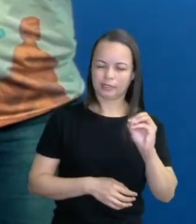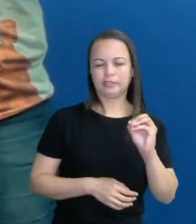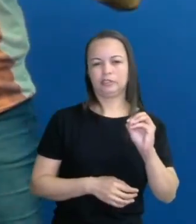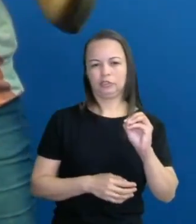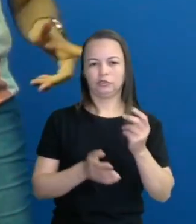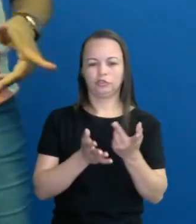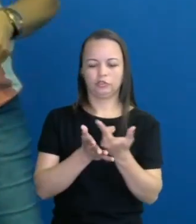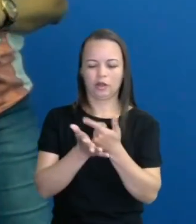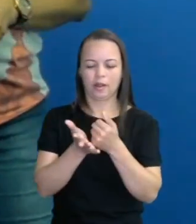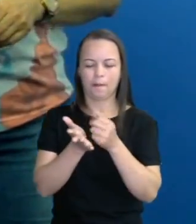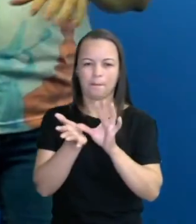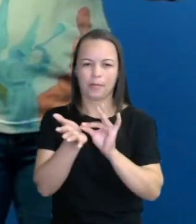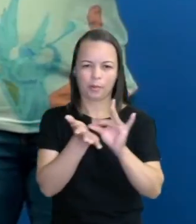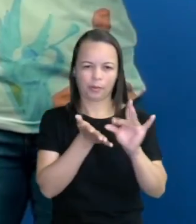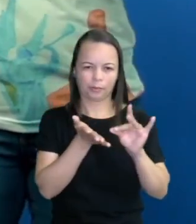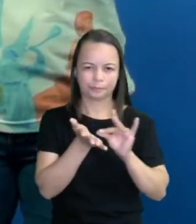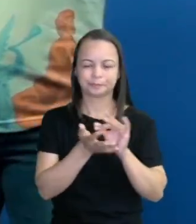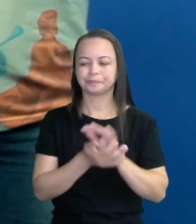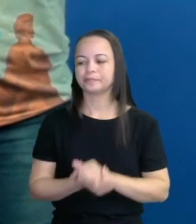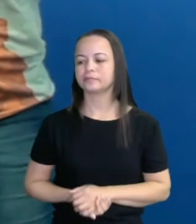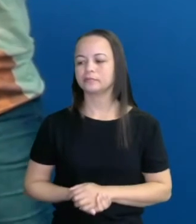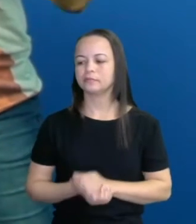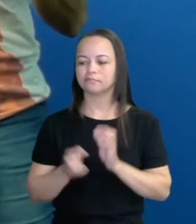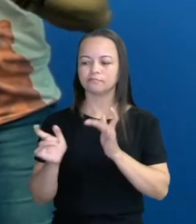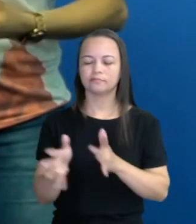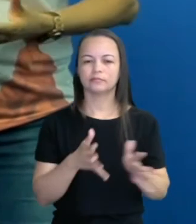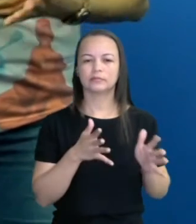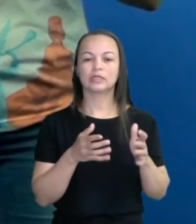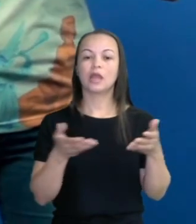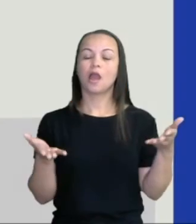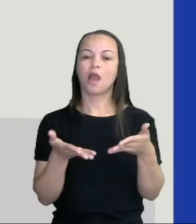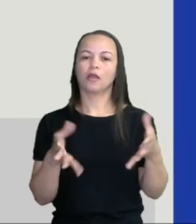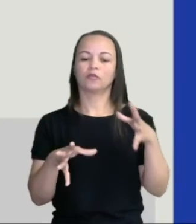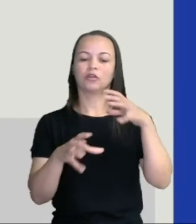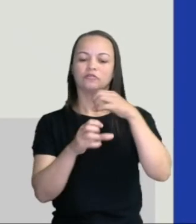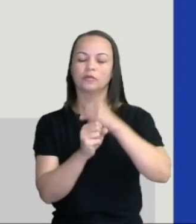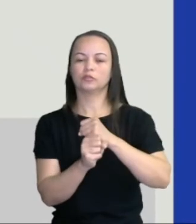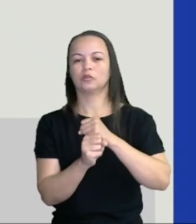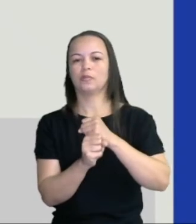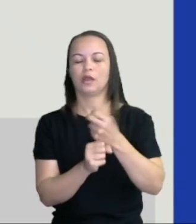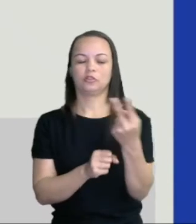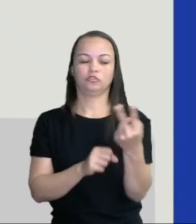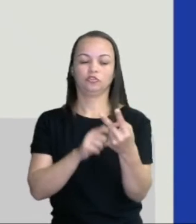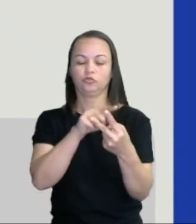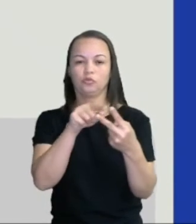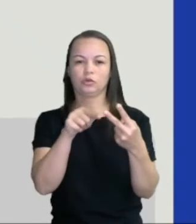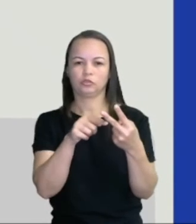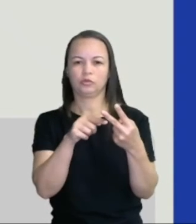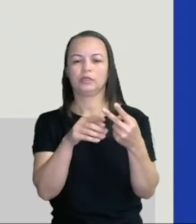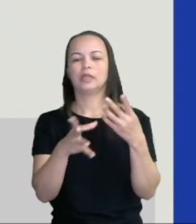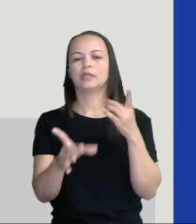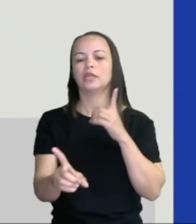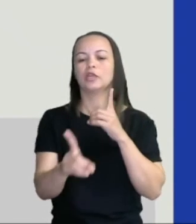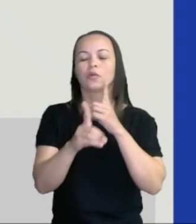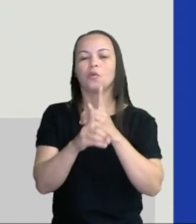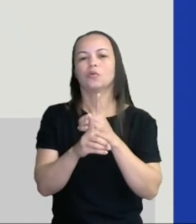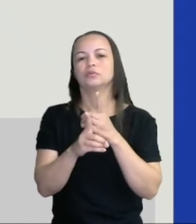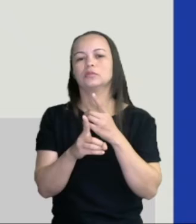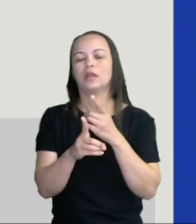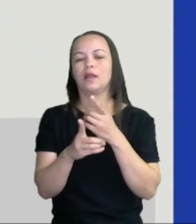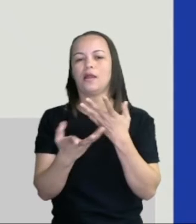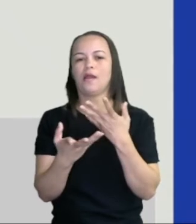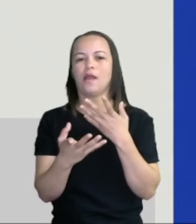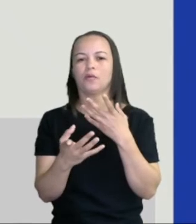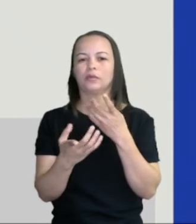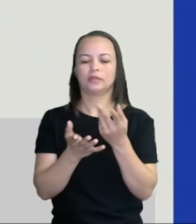para entender? Vamos seguir. E aí, agora vamos somar as duas quantidades e encontrar a quantidade